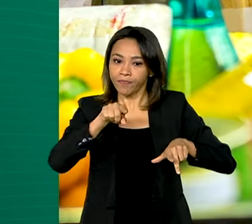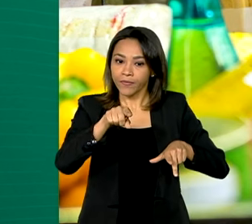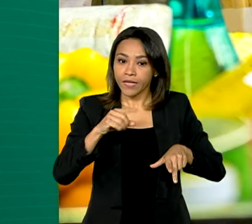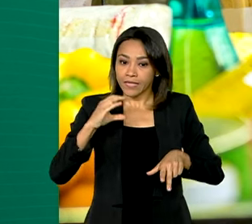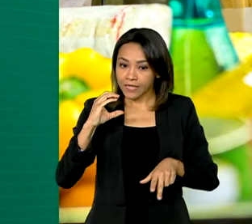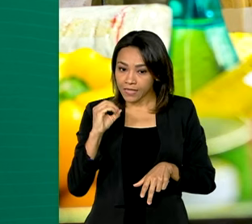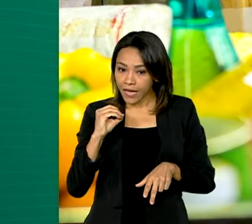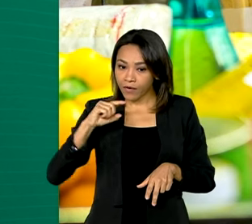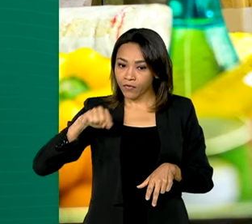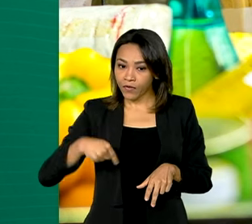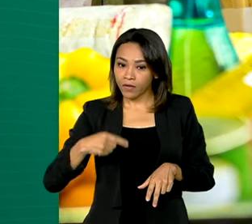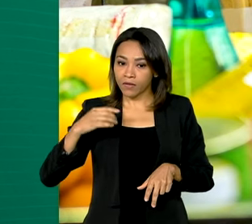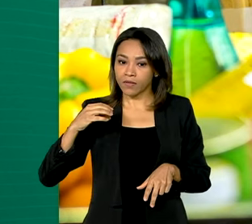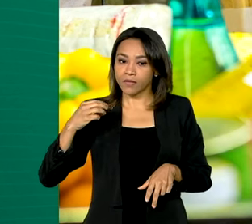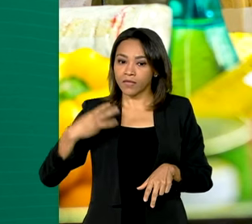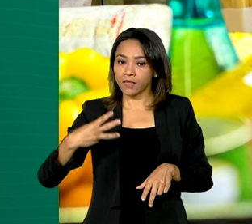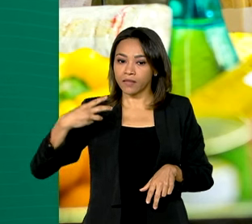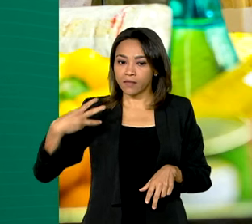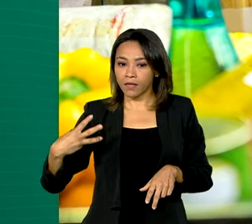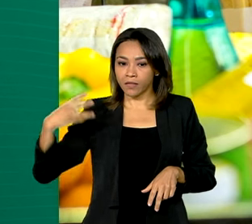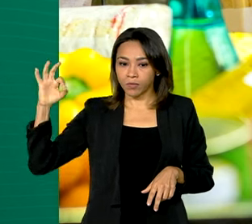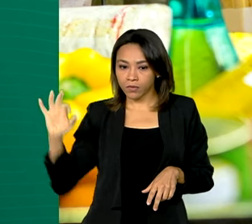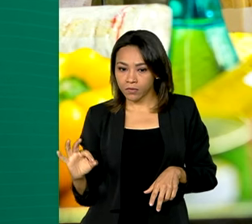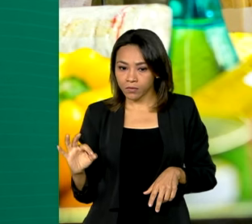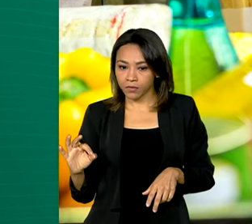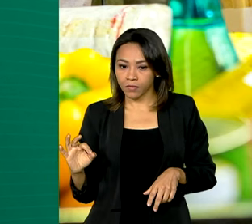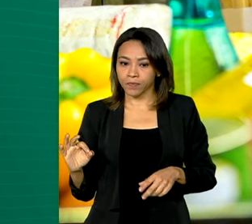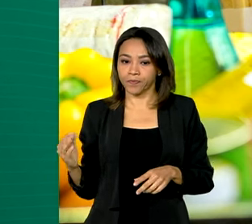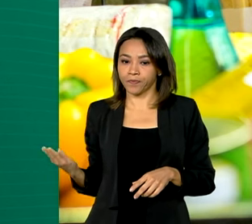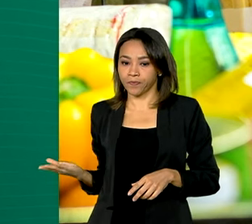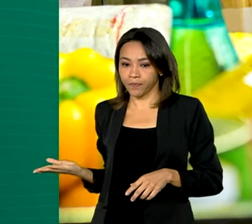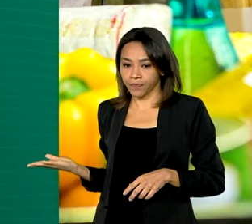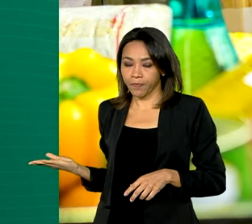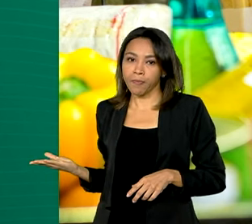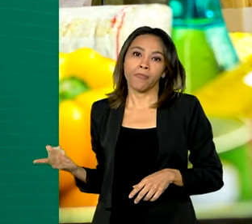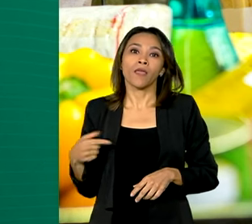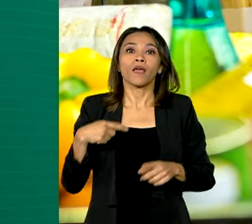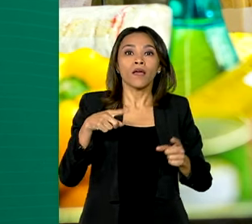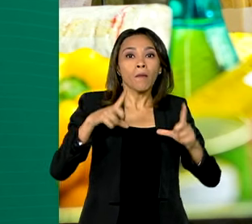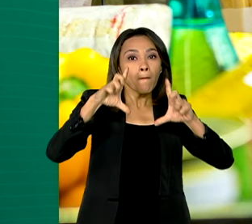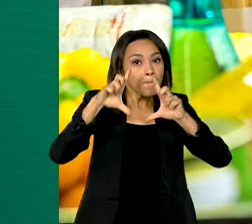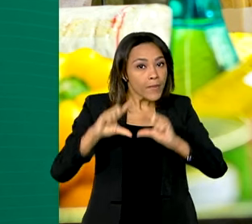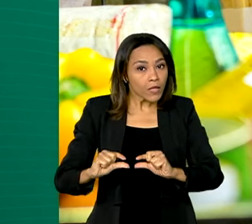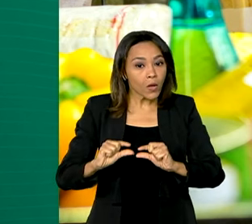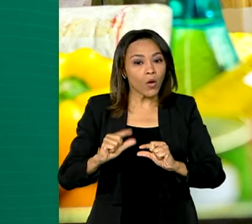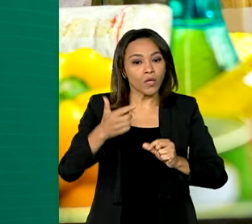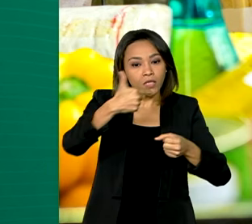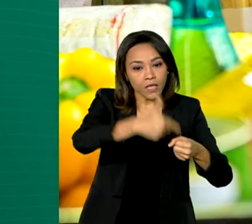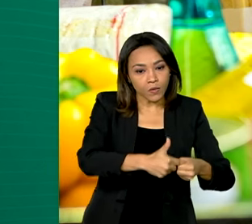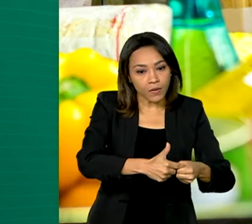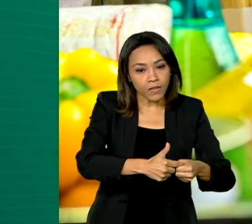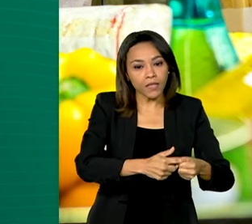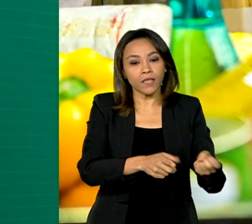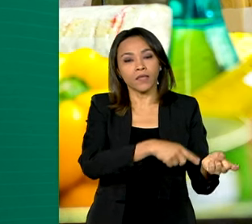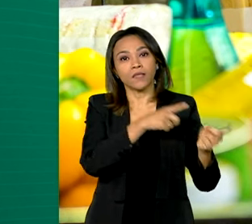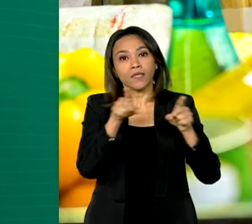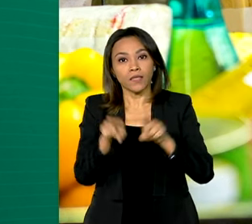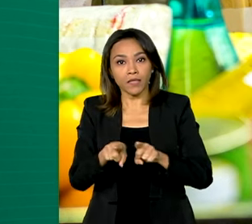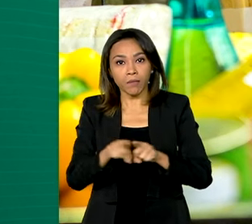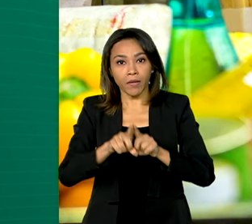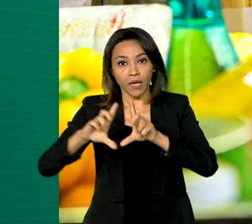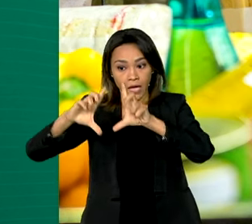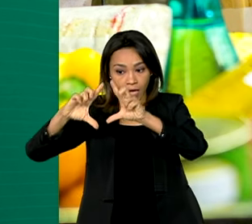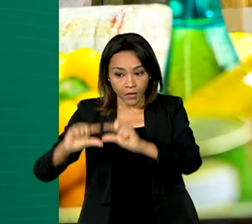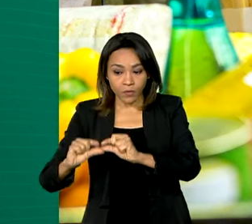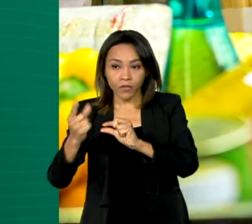0,33%, graças a uma alta menor dos preços de gasolina e um recuo das